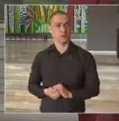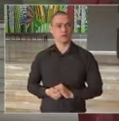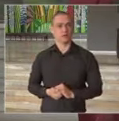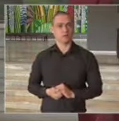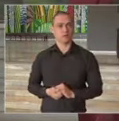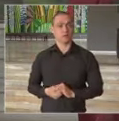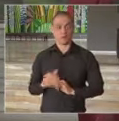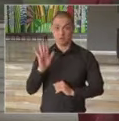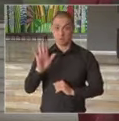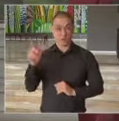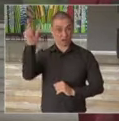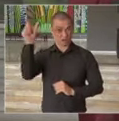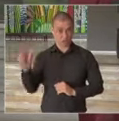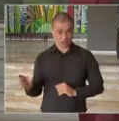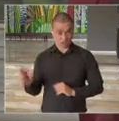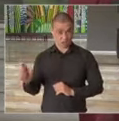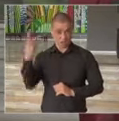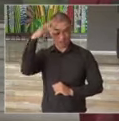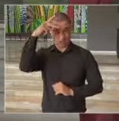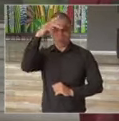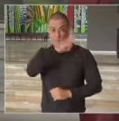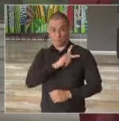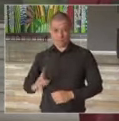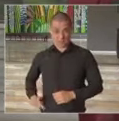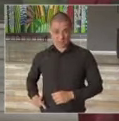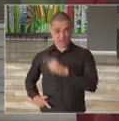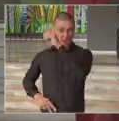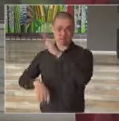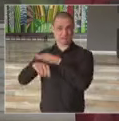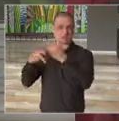Enquanto o senhor tiver gestos divisionistas